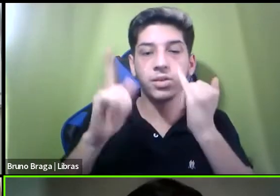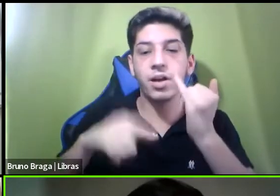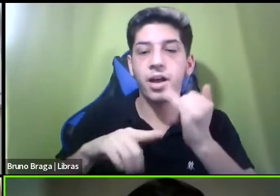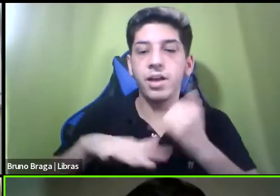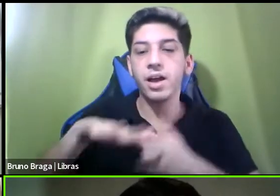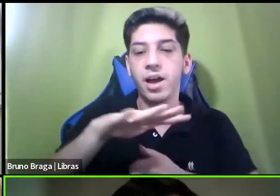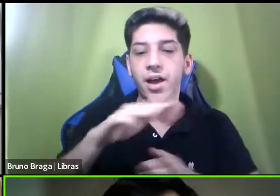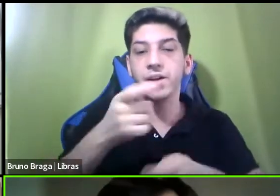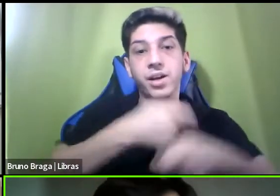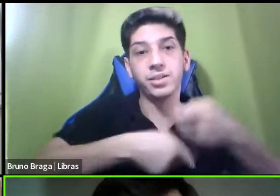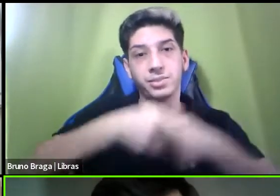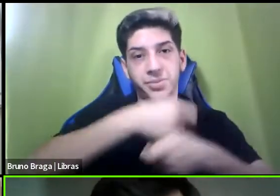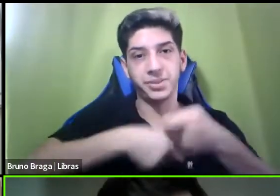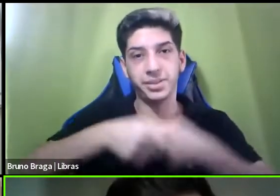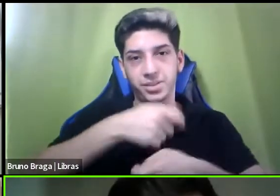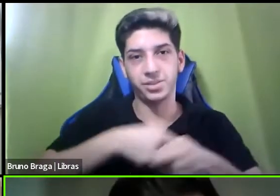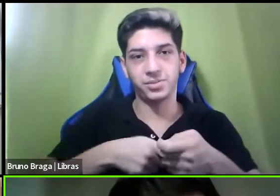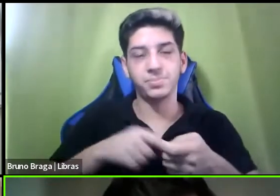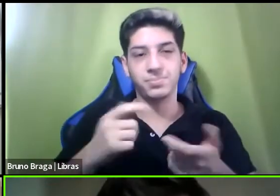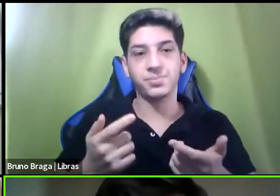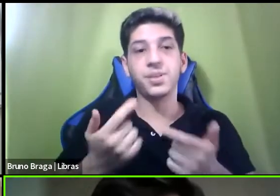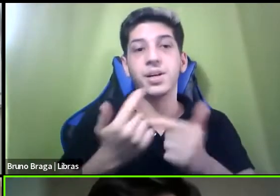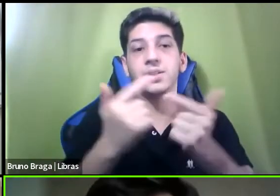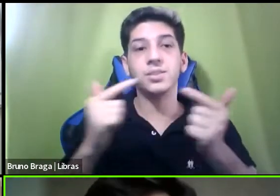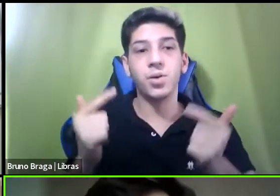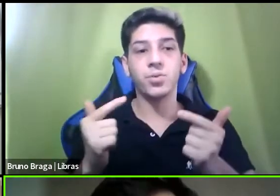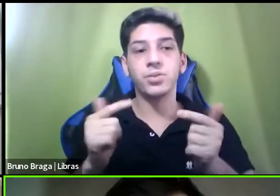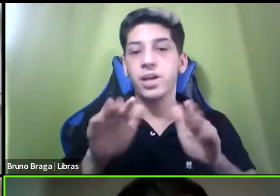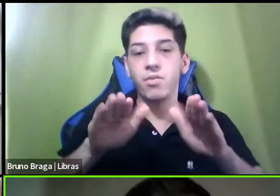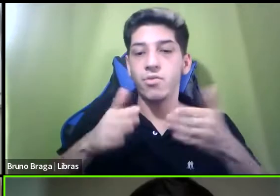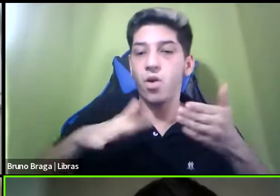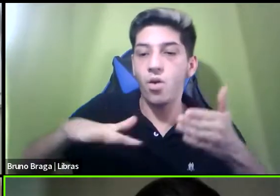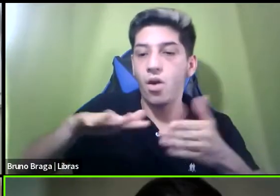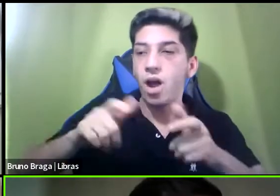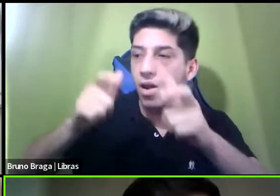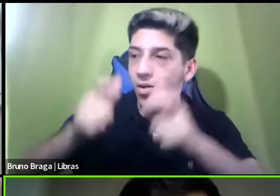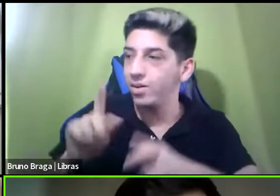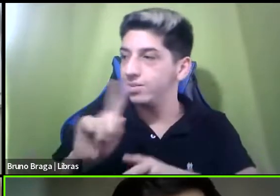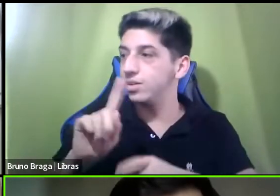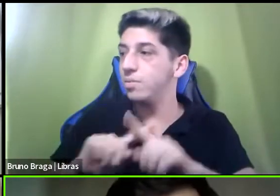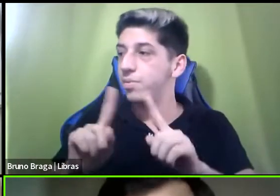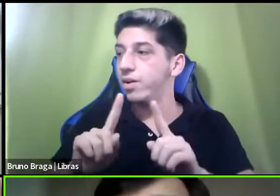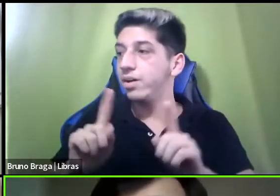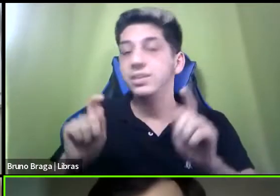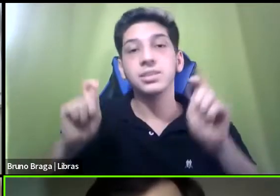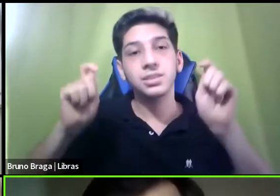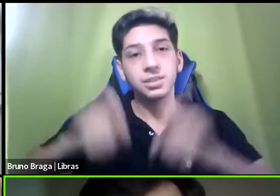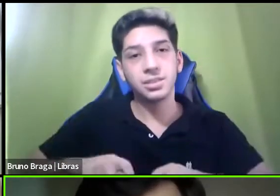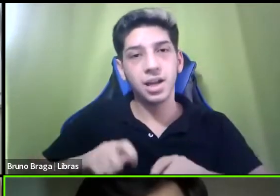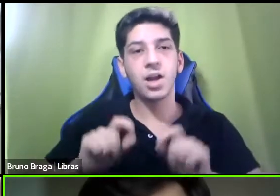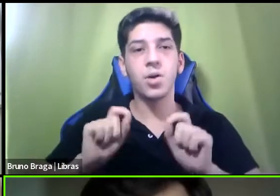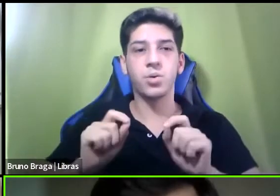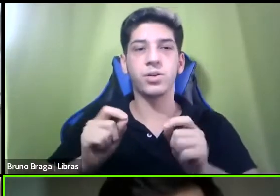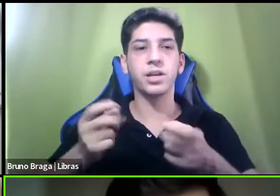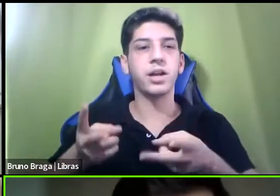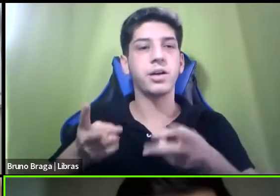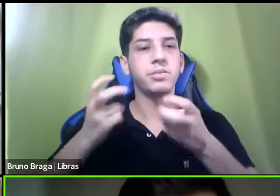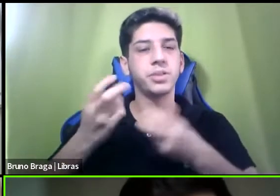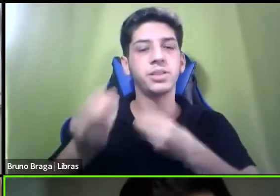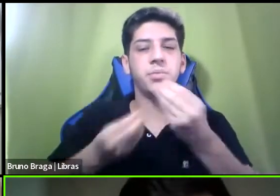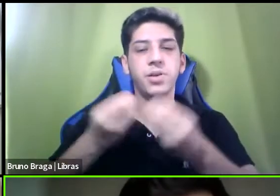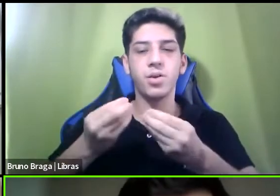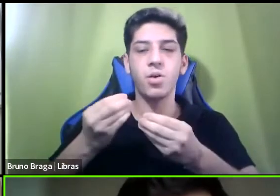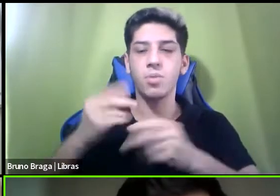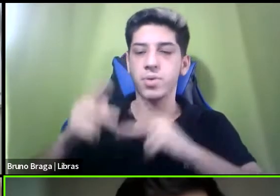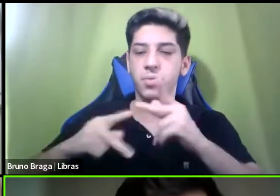administrativos que eles não têm caráter censitário mas eles nos possibilitam enxergar o fenômeno da população em